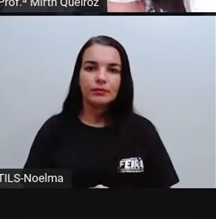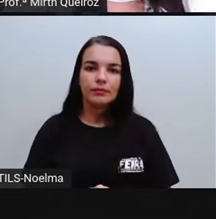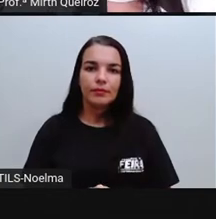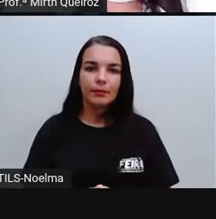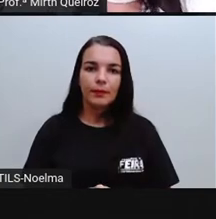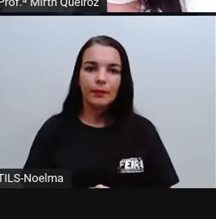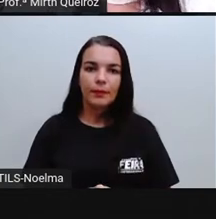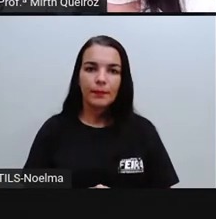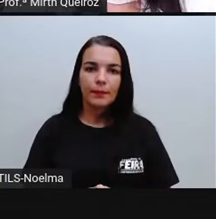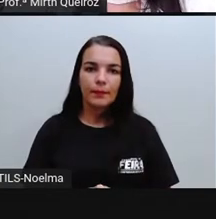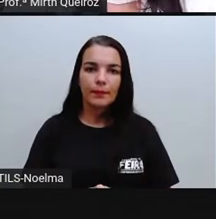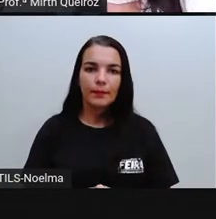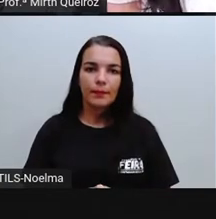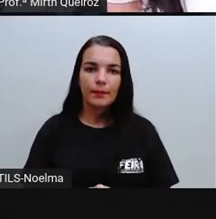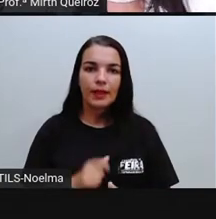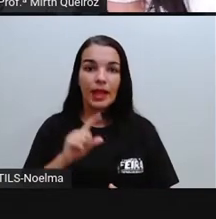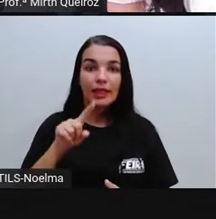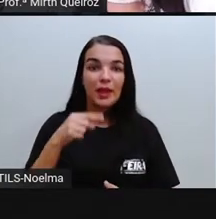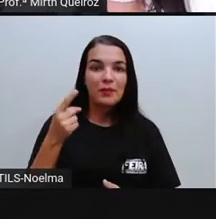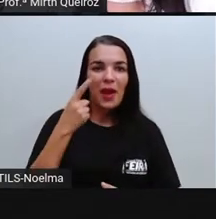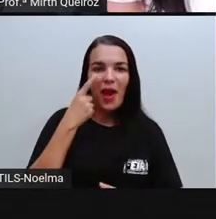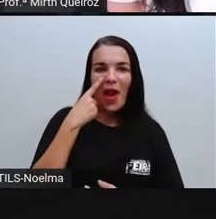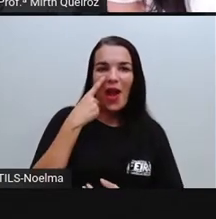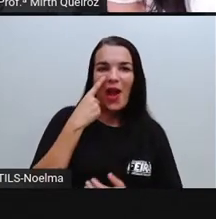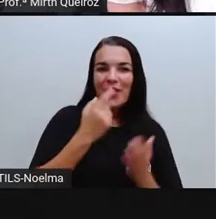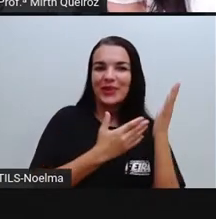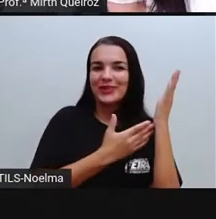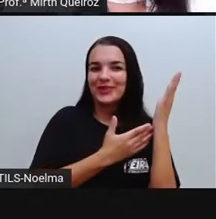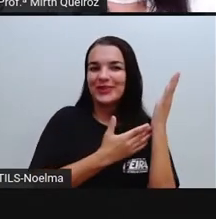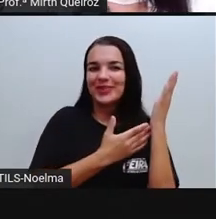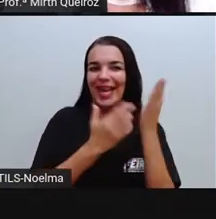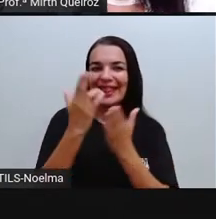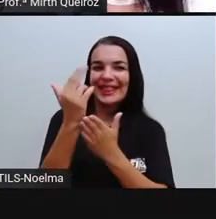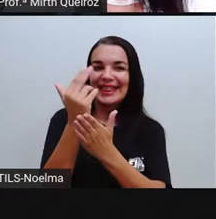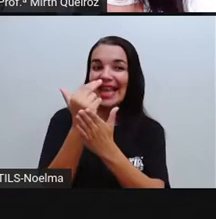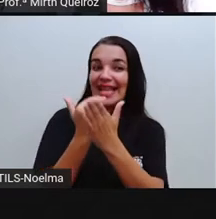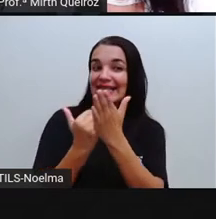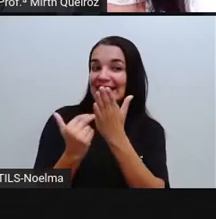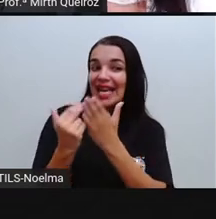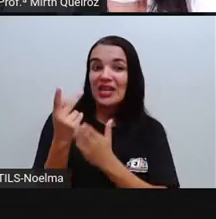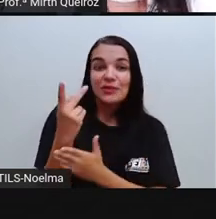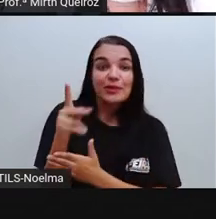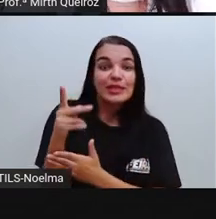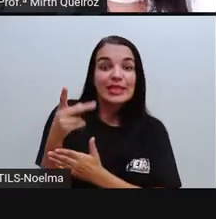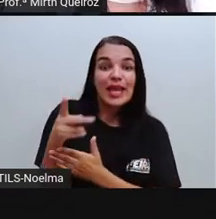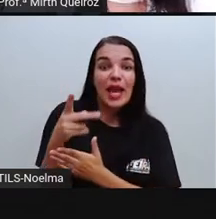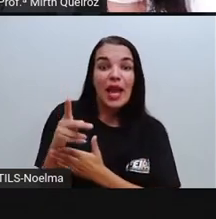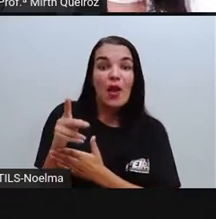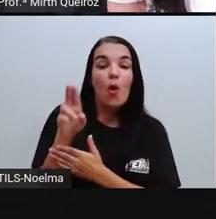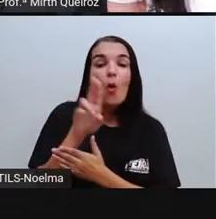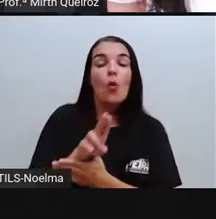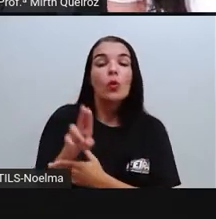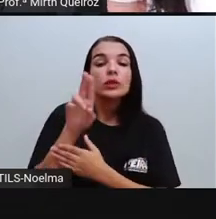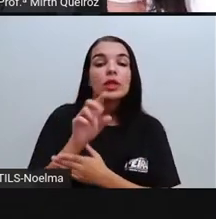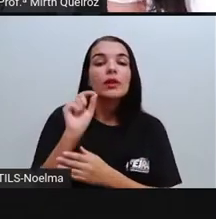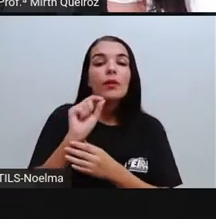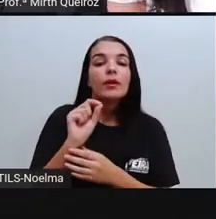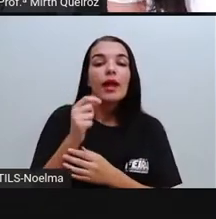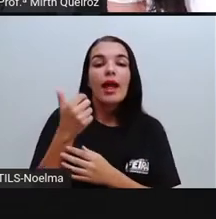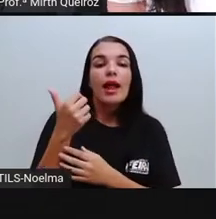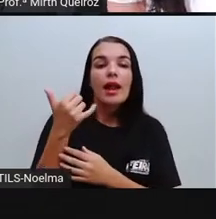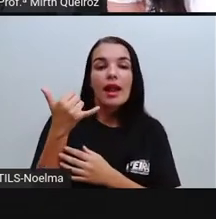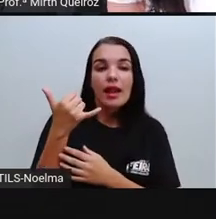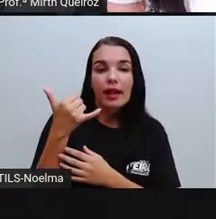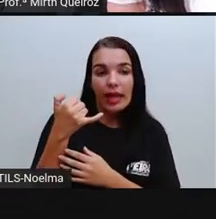que vocês vão fazer após? Vocês vão fazer o seu desenho. Utilizando aí o